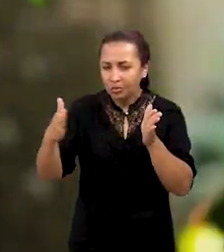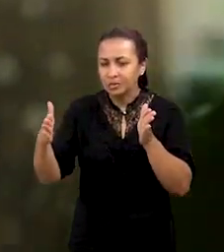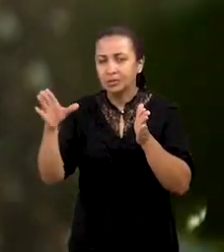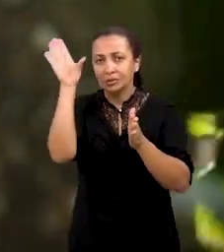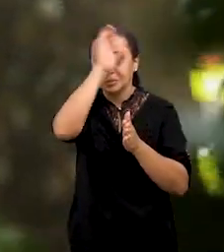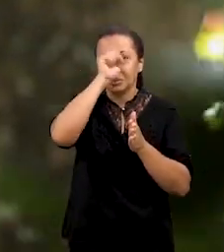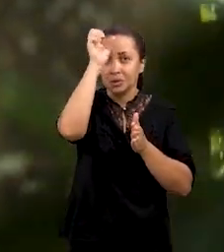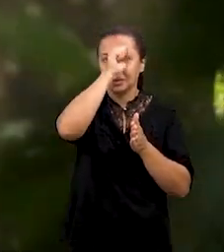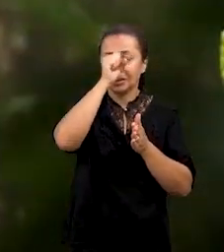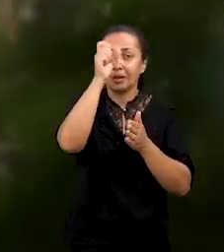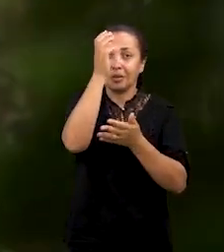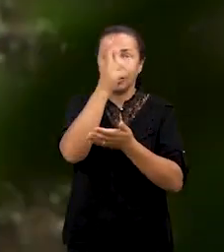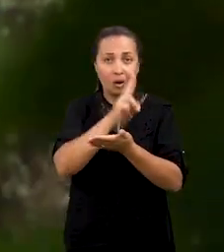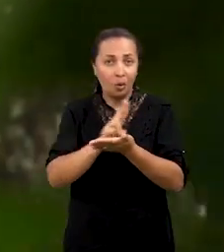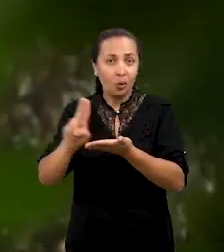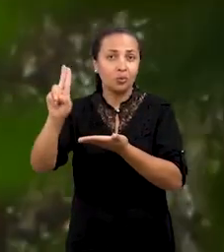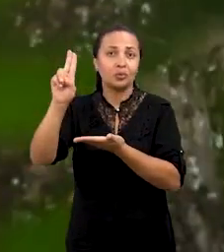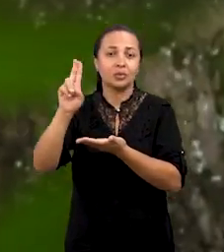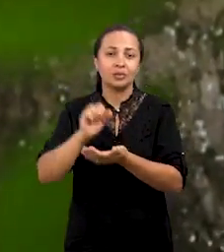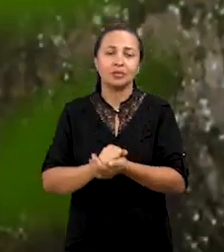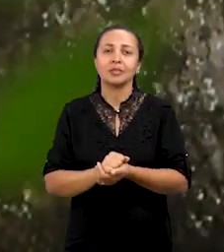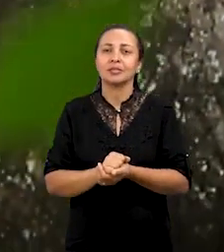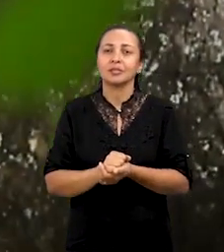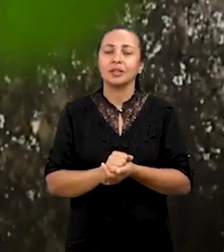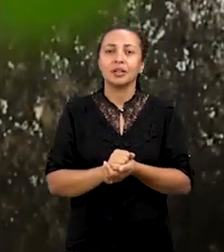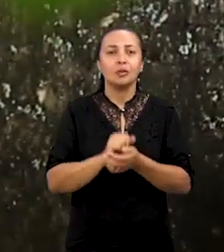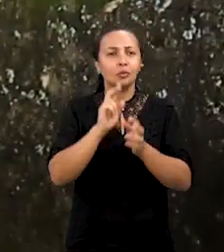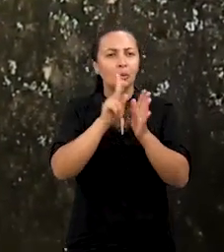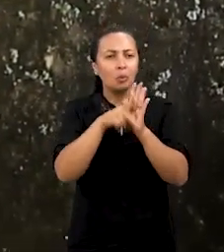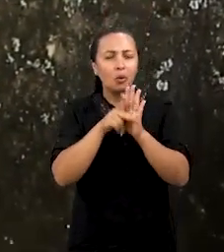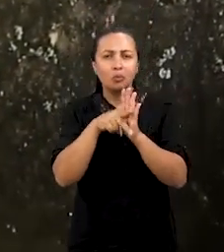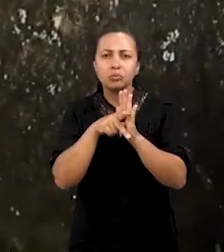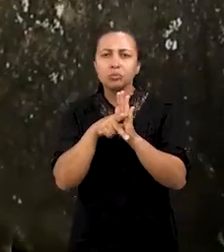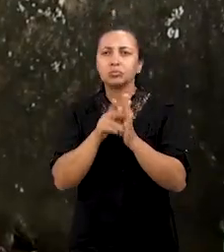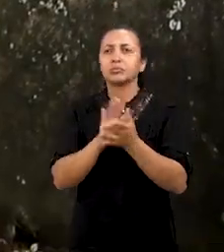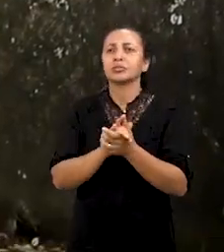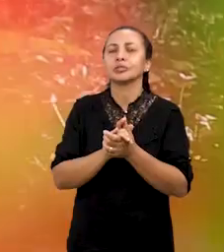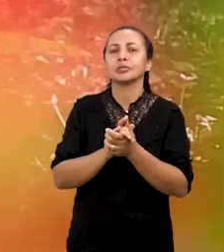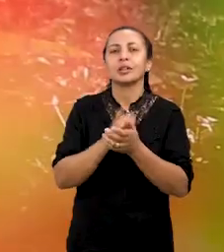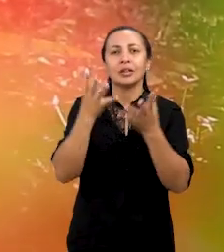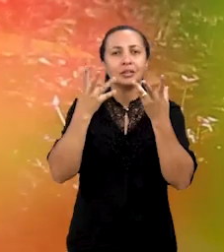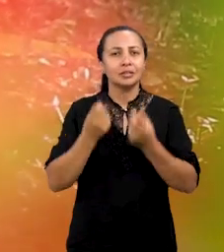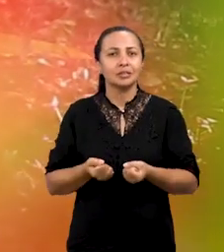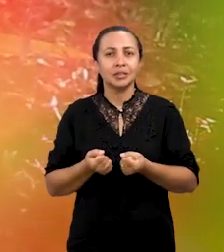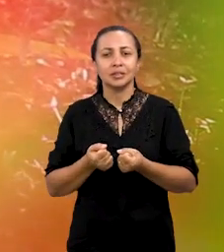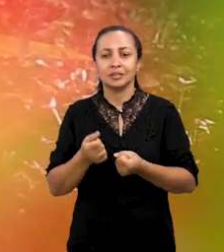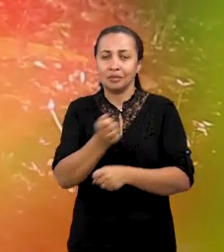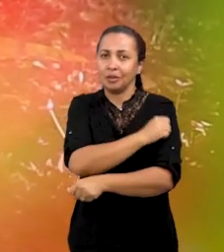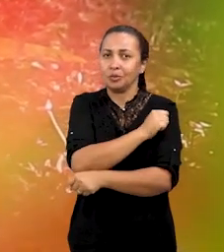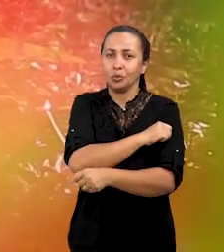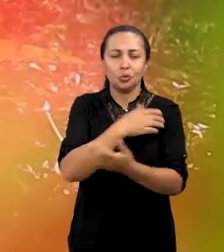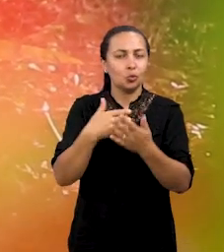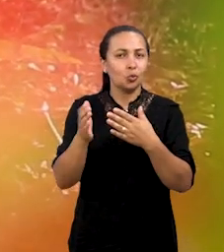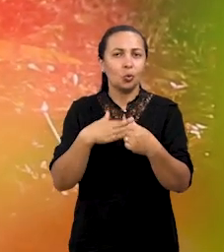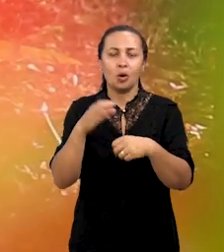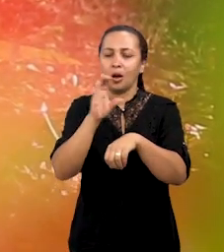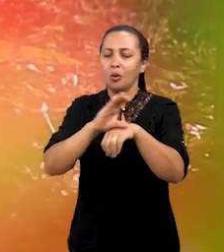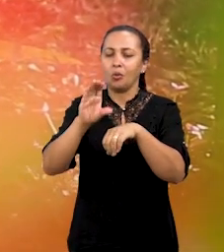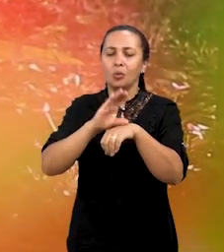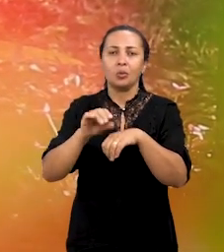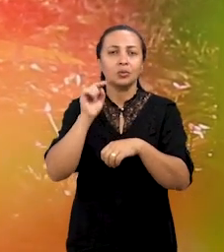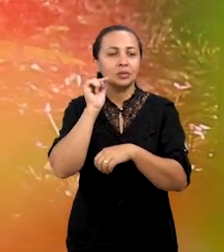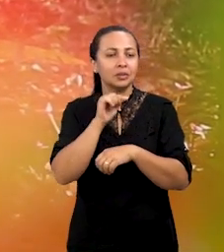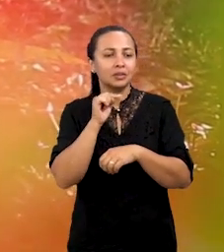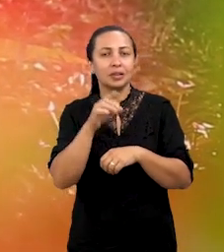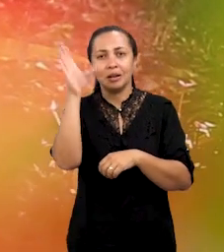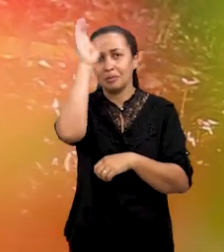faculdade, que foi na disciplina de projetão e aceita estudantes de qualquer curso. Nele você